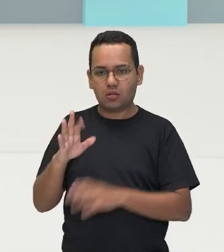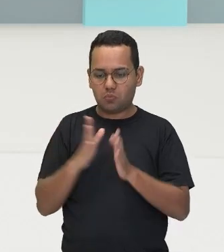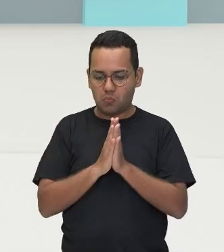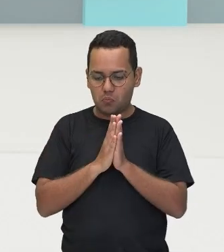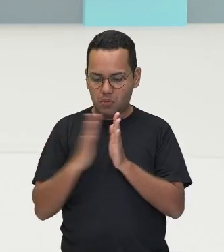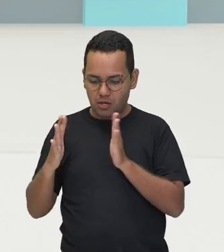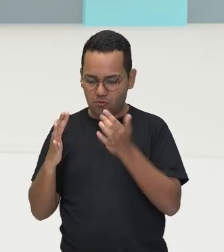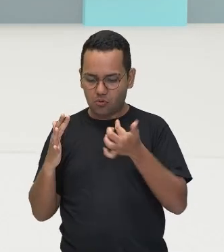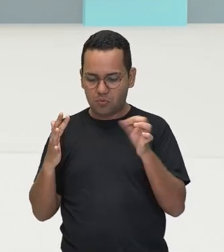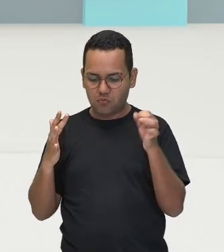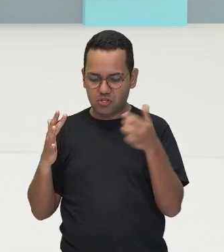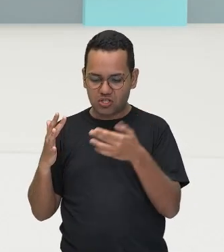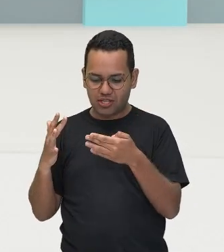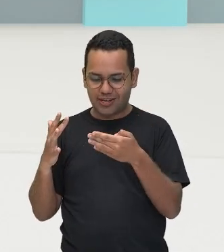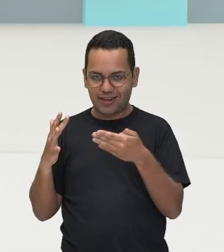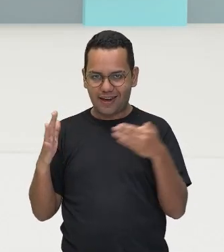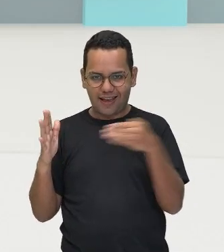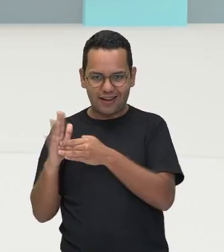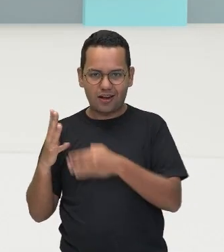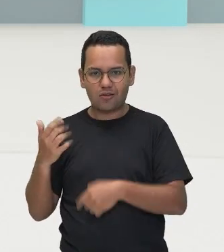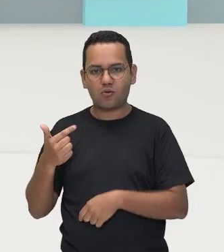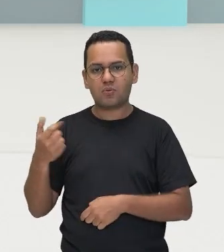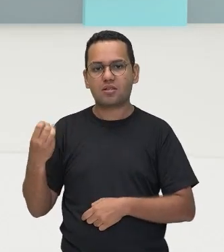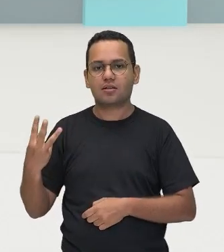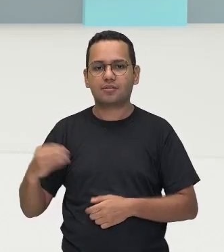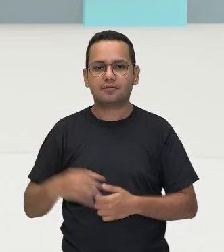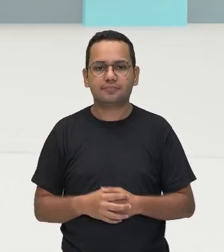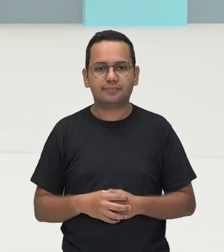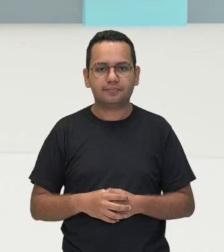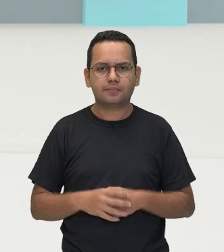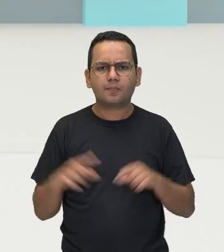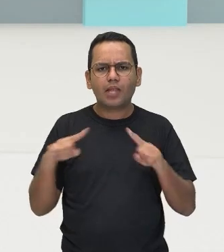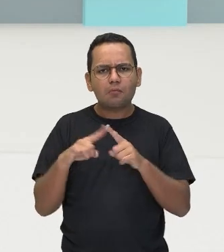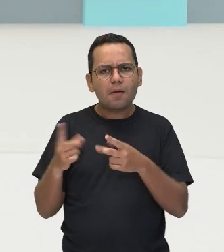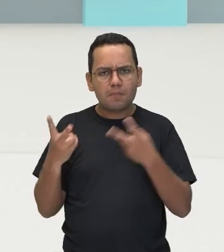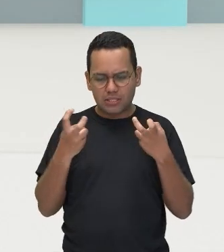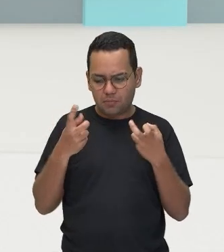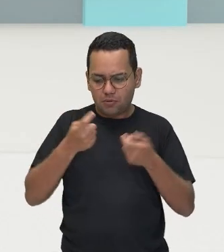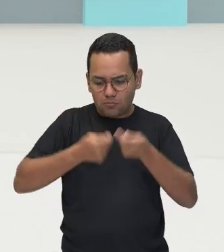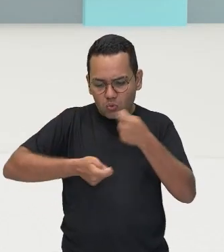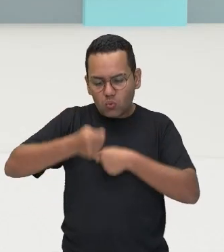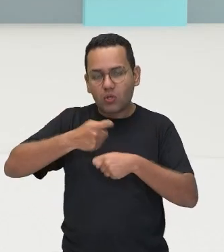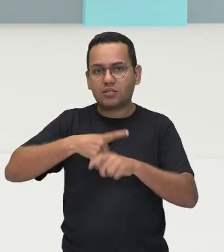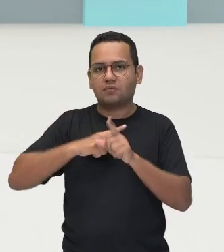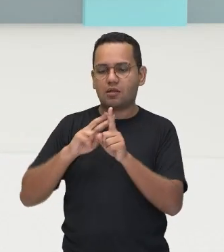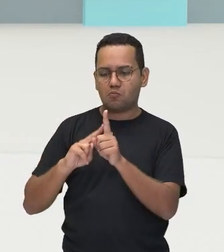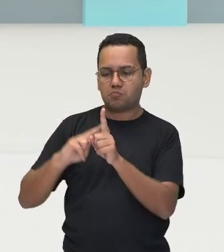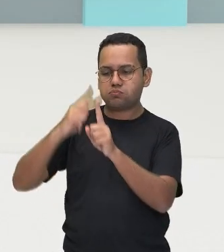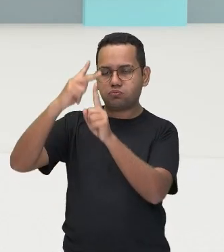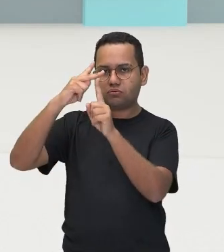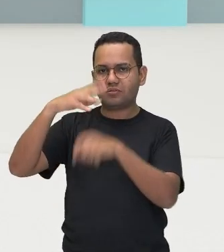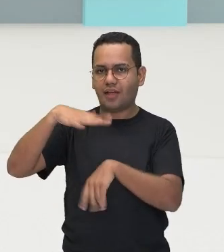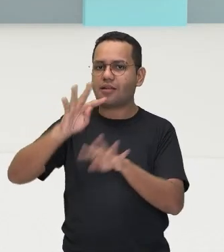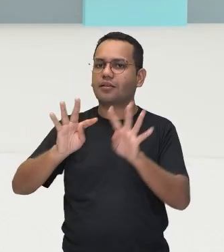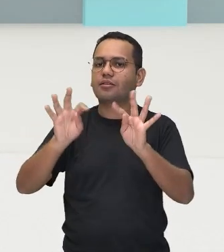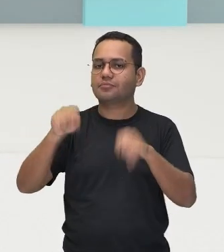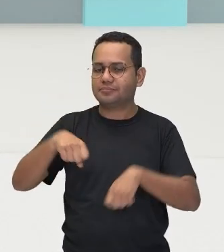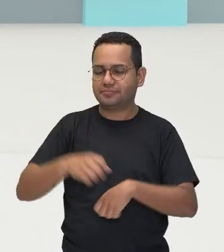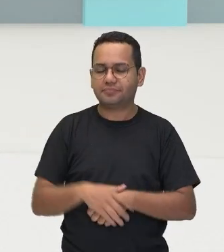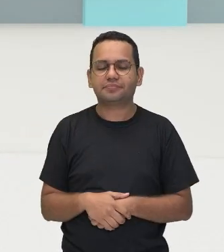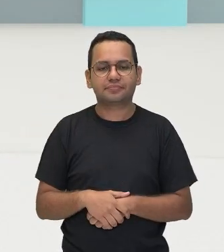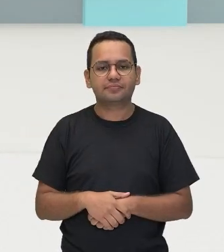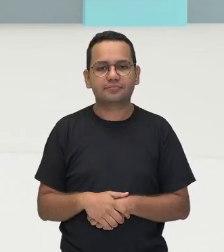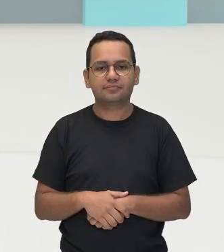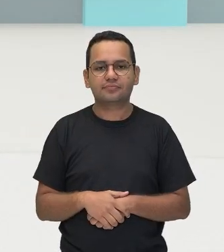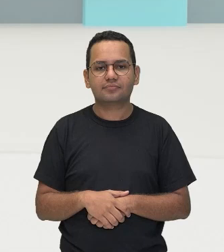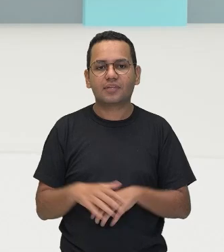Então, você vê como é o mercado lucrativo, né? Essa parte de tecnologia, voltada para